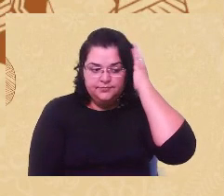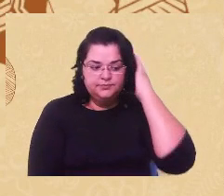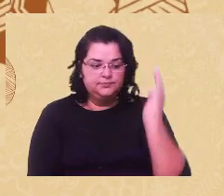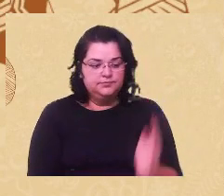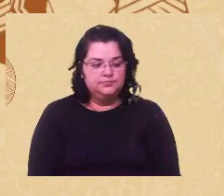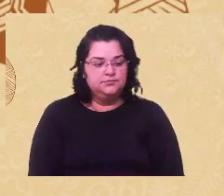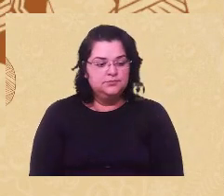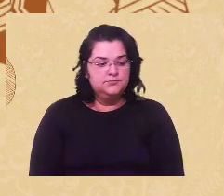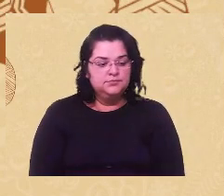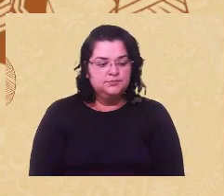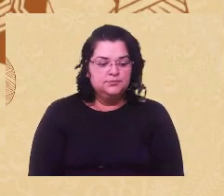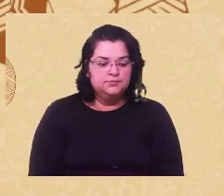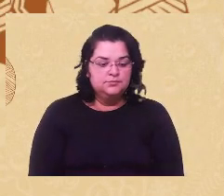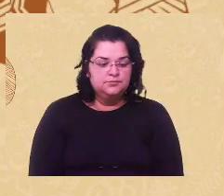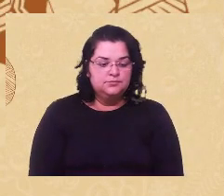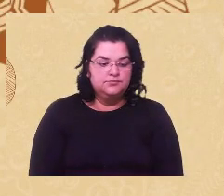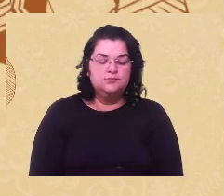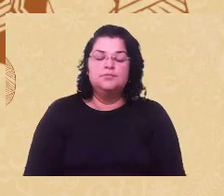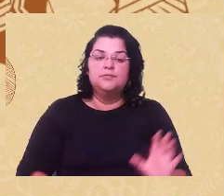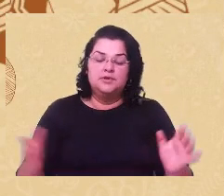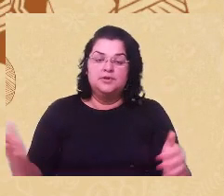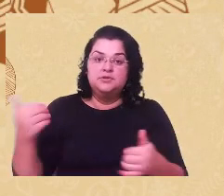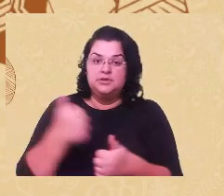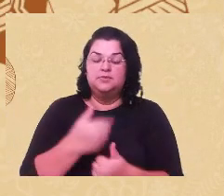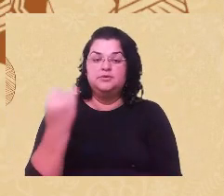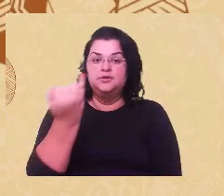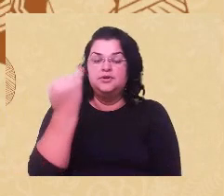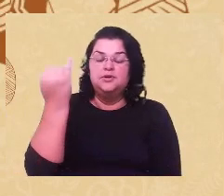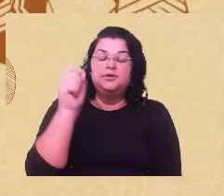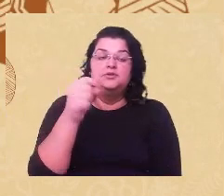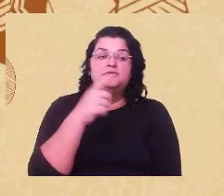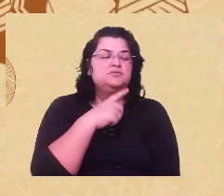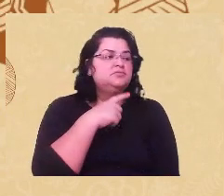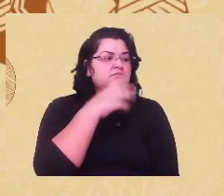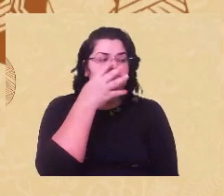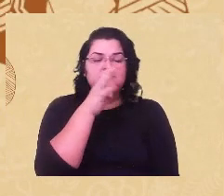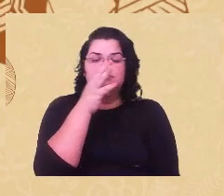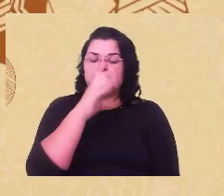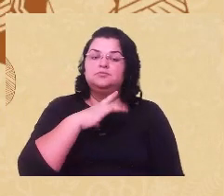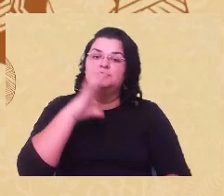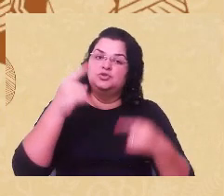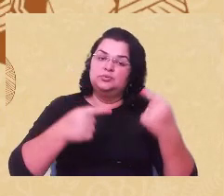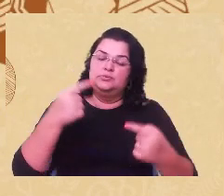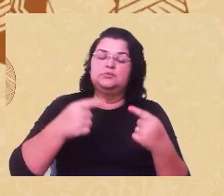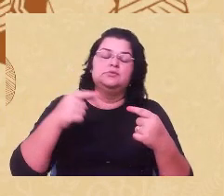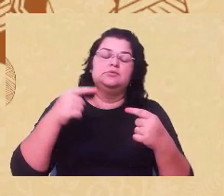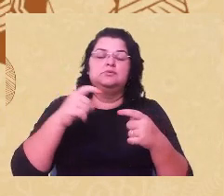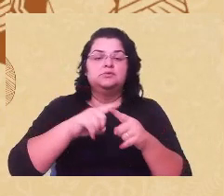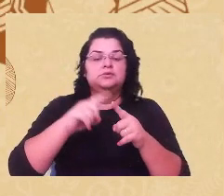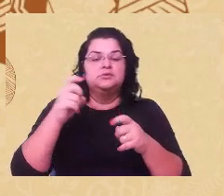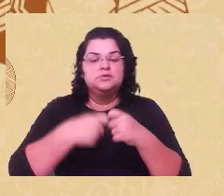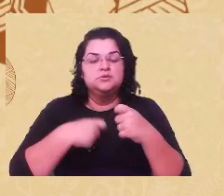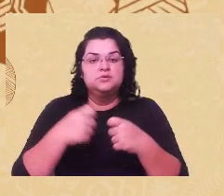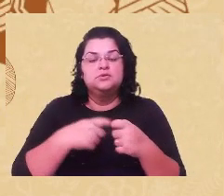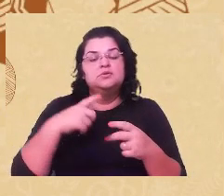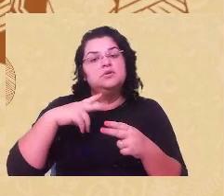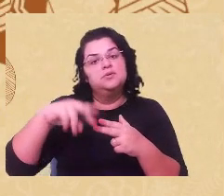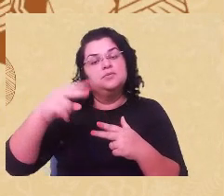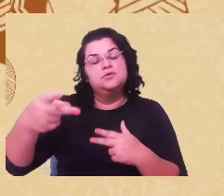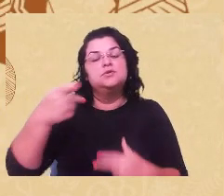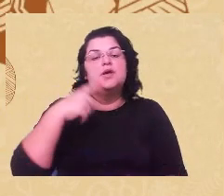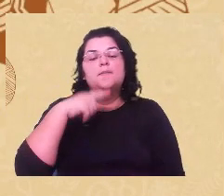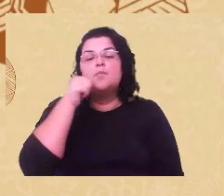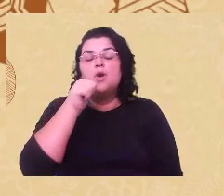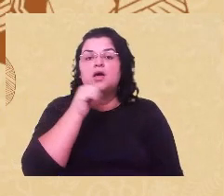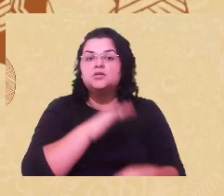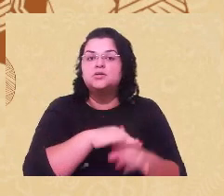É um posicionamento também que é muito comum é até que ponto a discussão sobre saúde sexual e saúde reprodutiva é sobre mulheres negras,